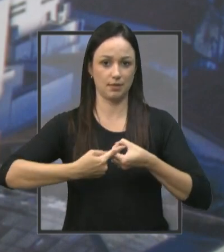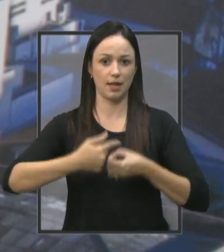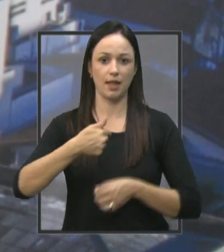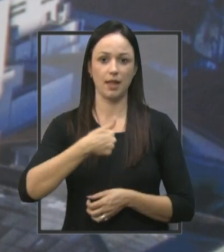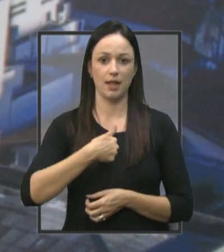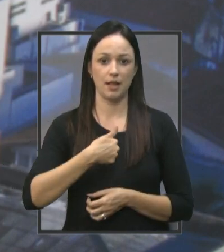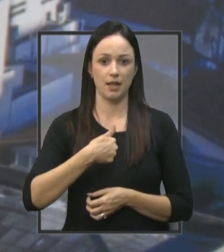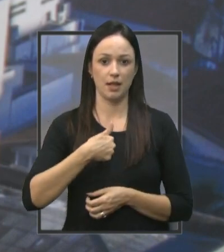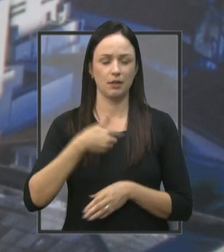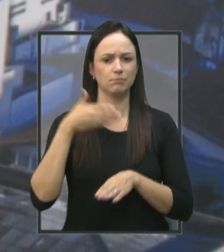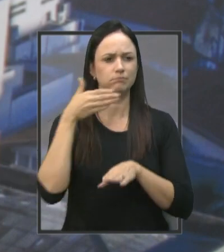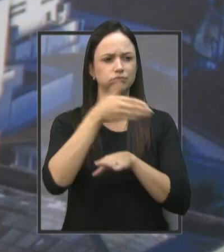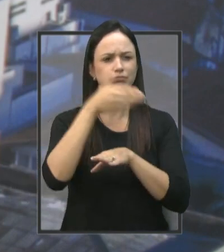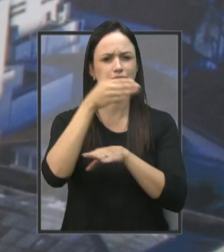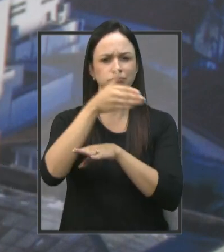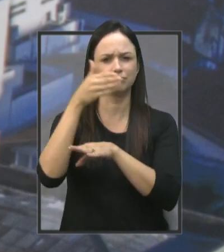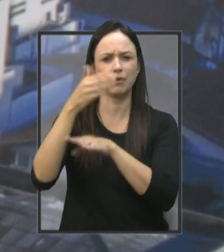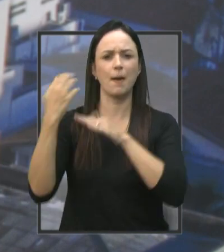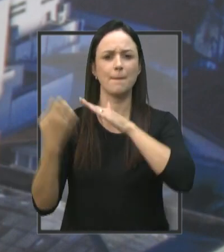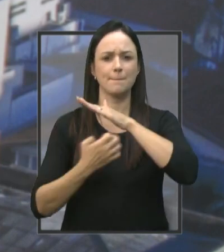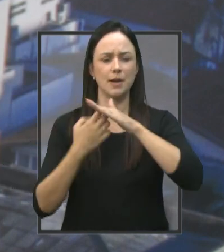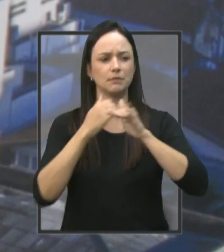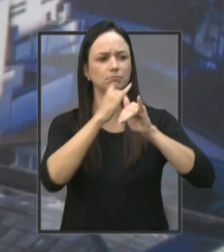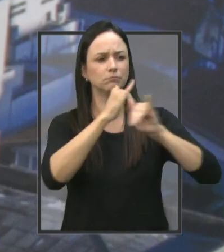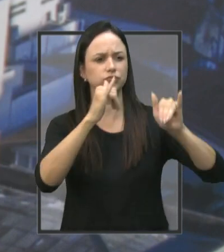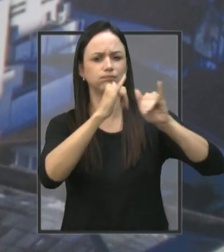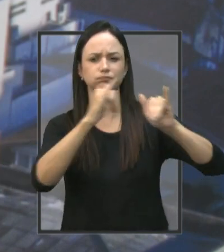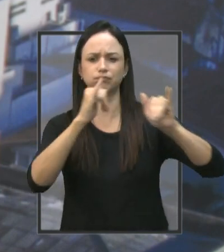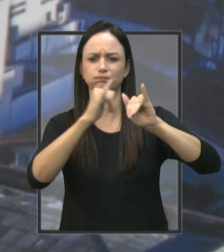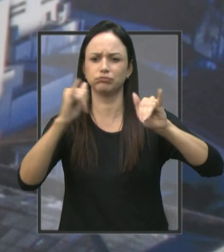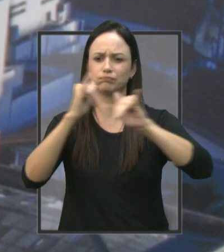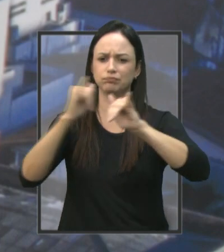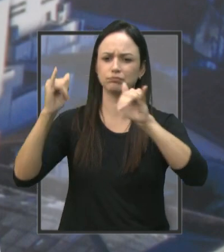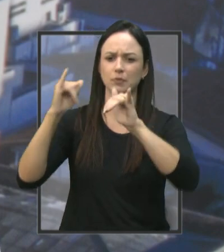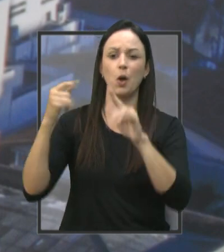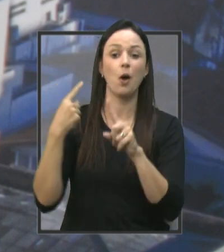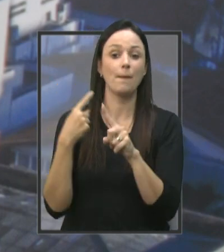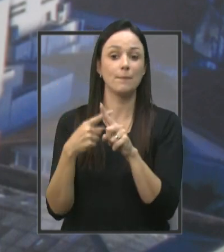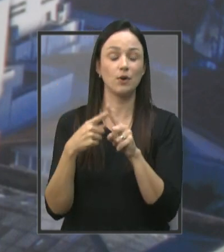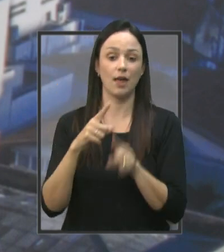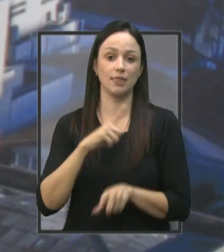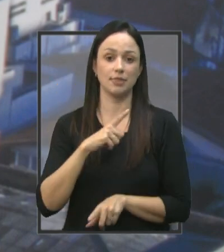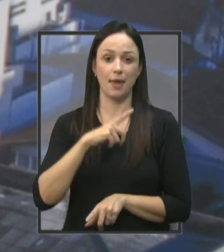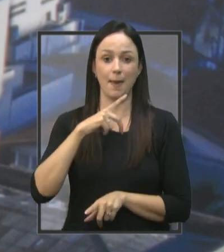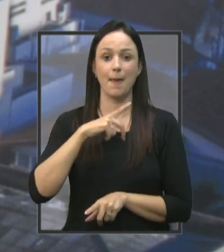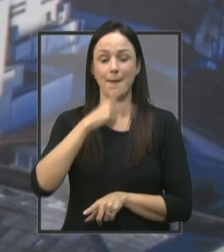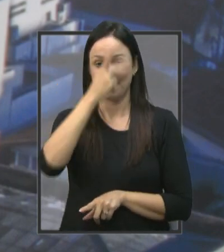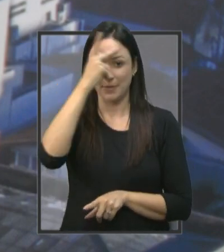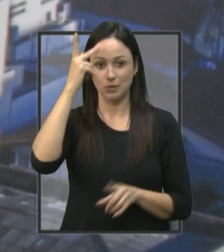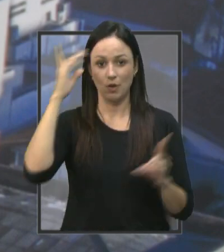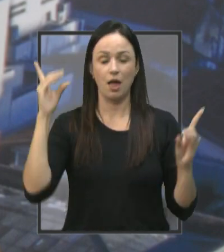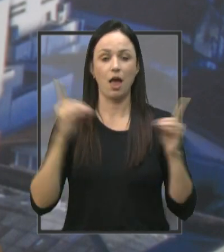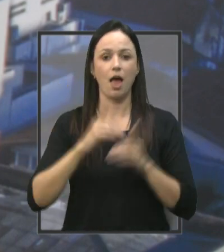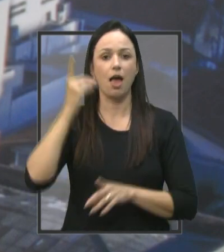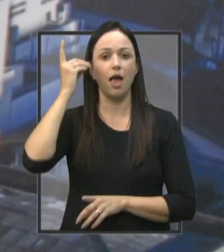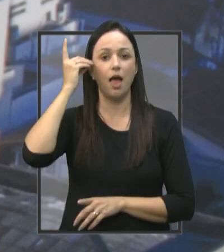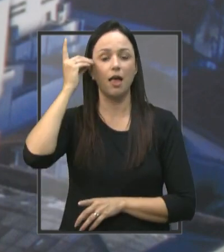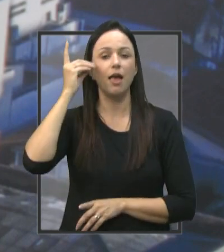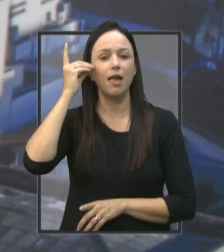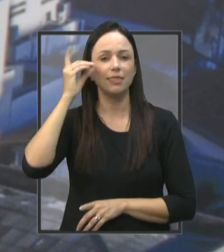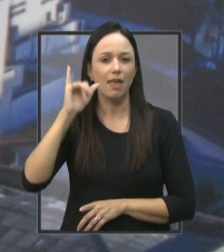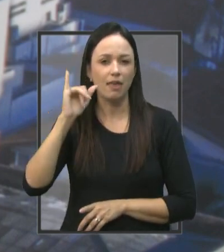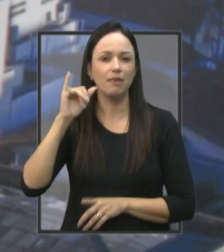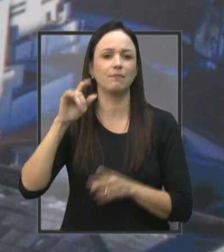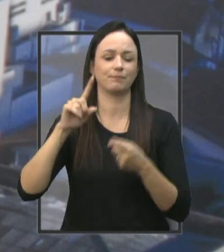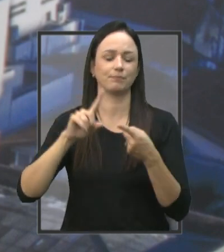passei Em várias empresas Divulgando Porque nós temos Pessoas com deficiência Intelectual Que pode ser